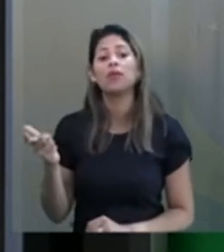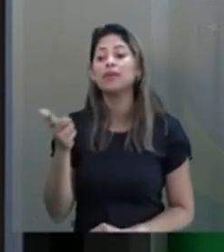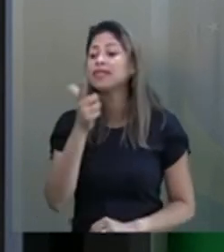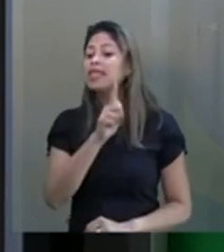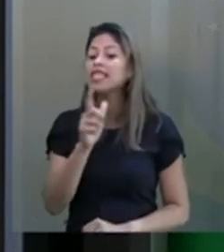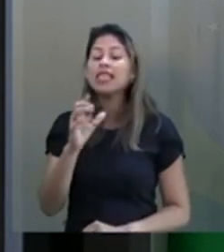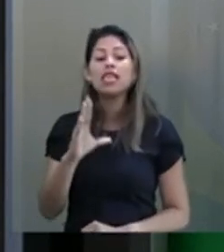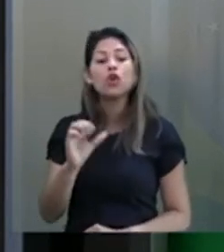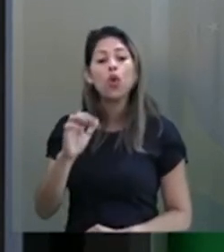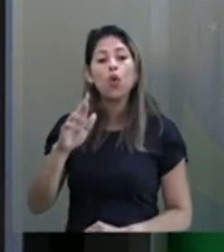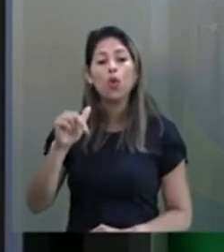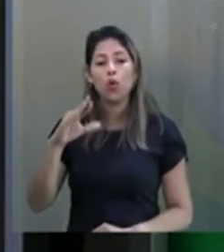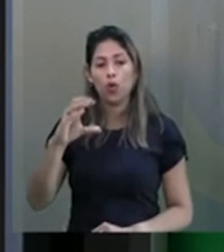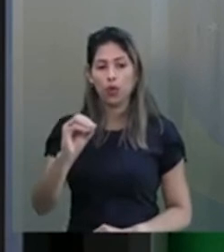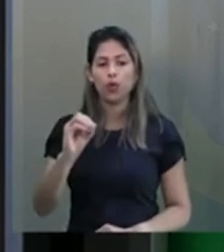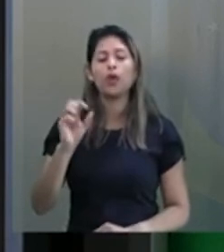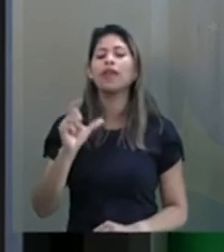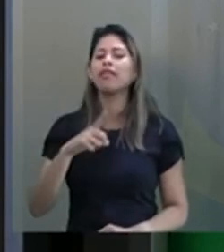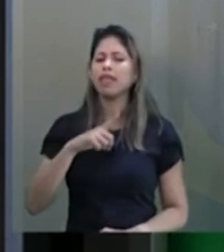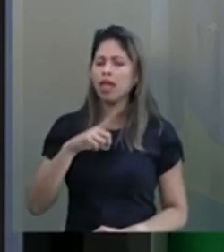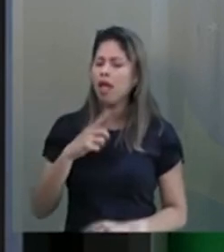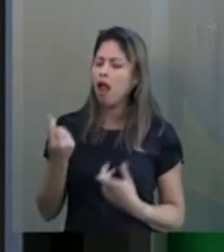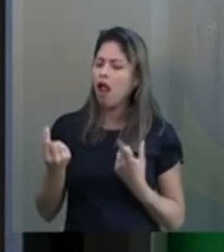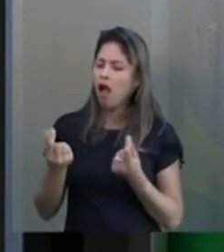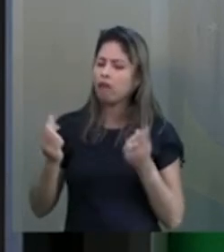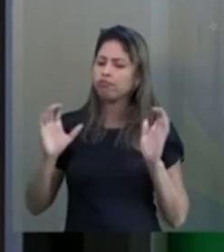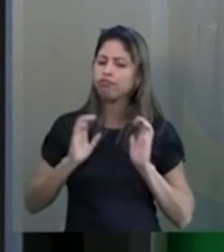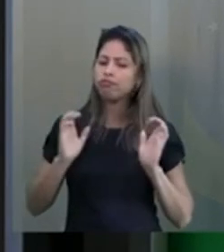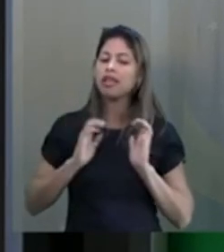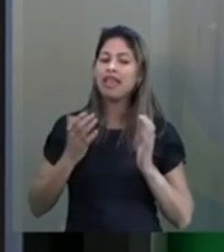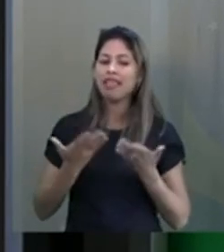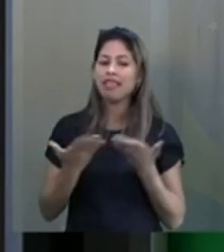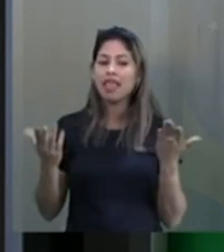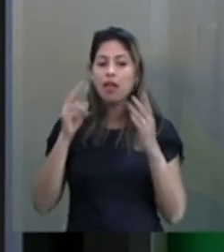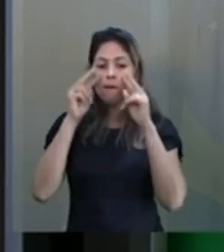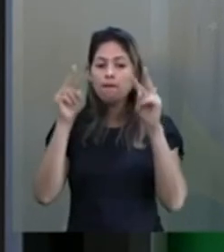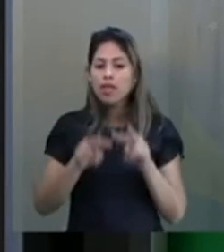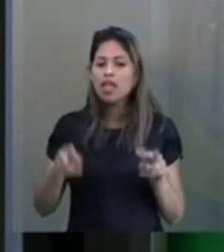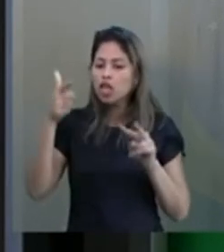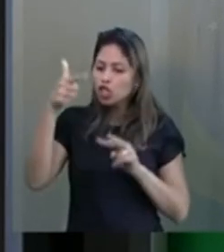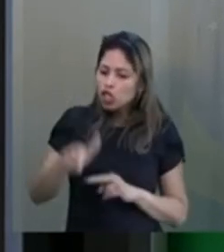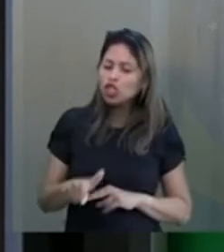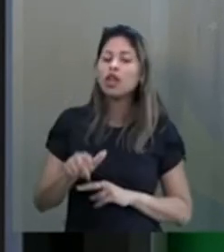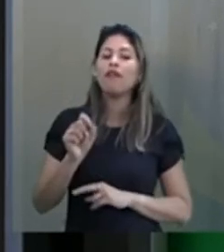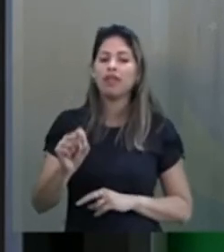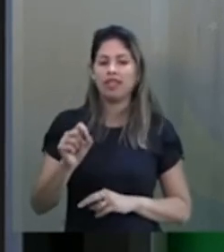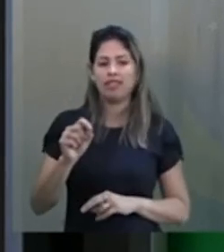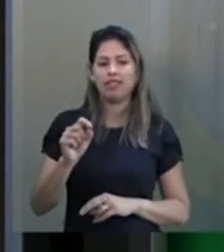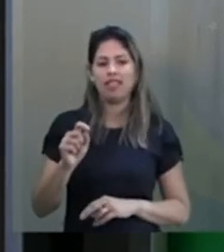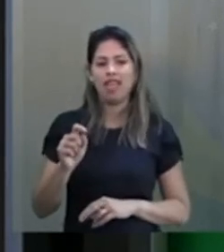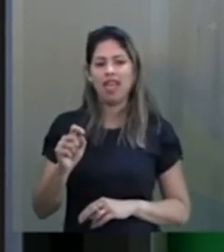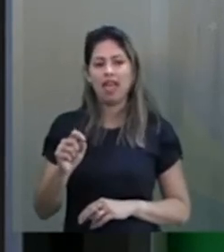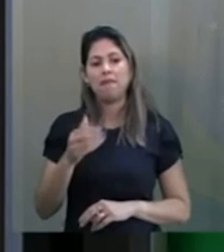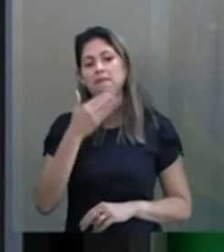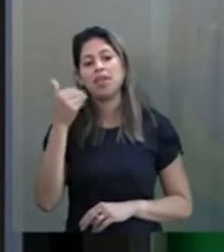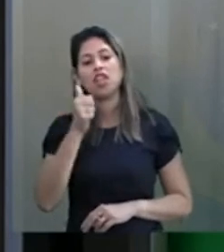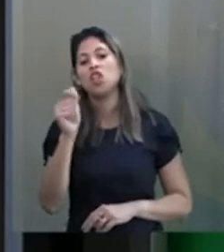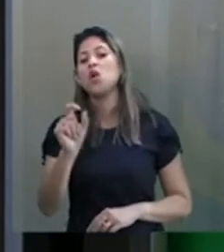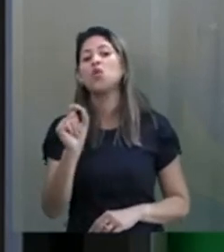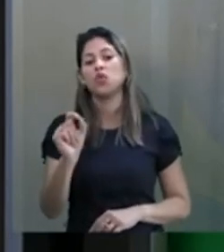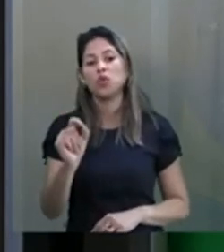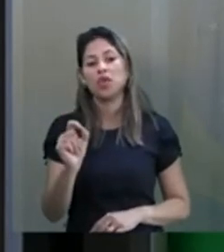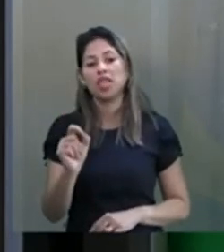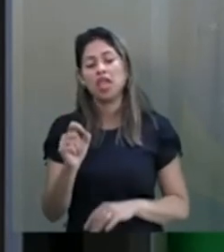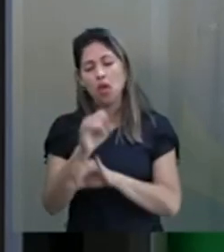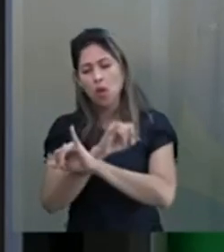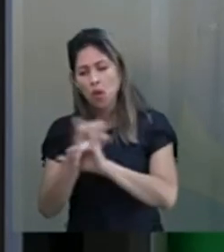riqueza para si mesmo. Por isso, termino com a frase do Roberto Campos, repetindo, No socialismo, as intenções são melhores que os resultados. No